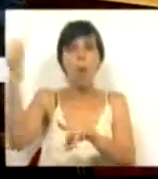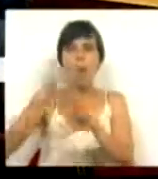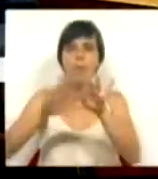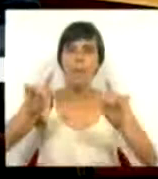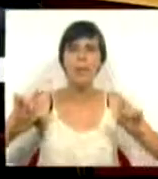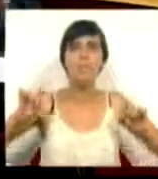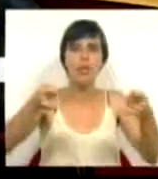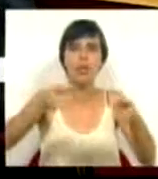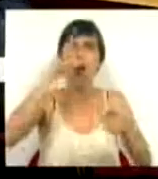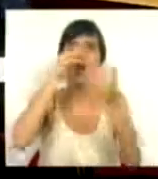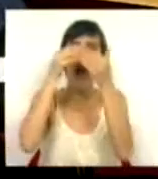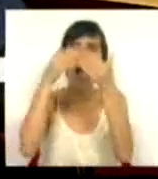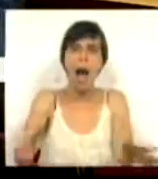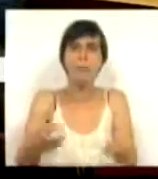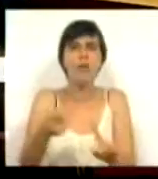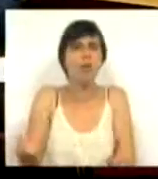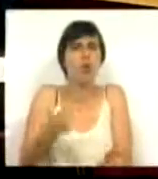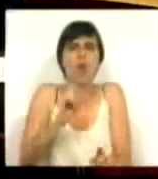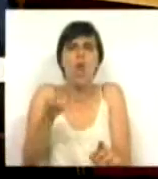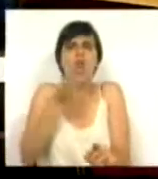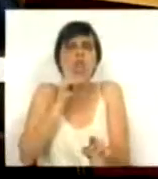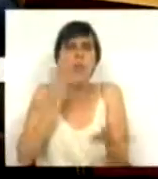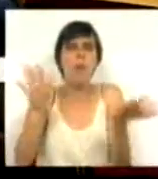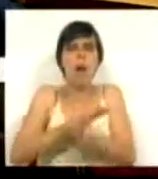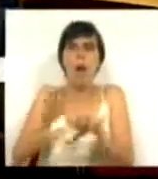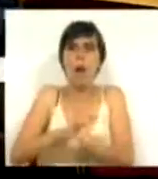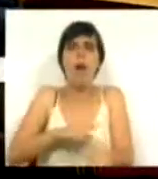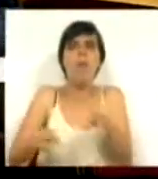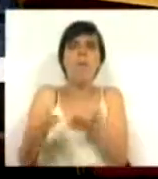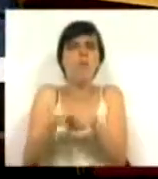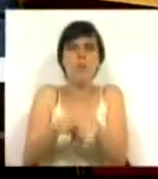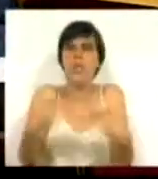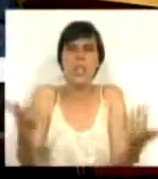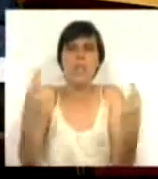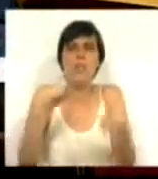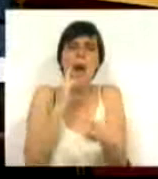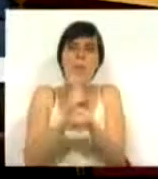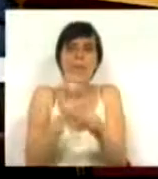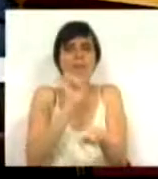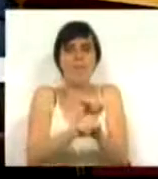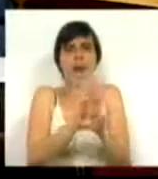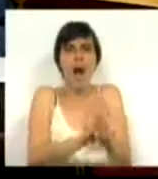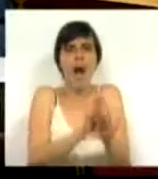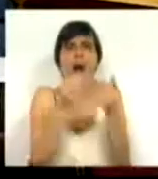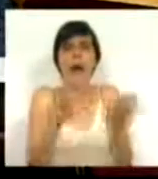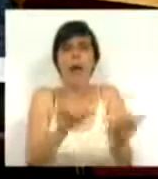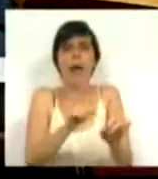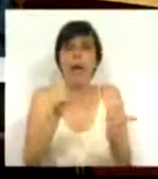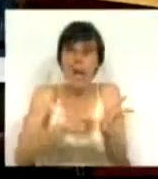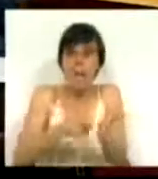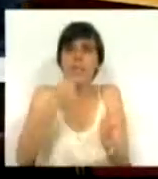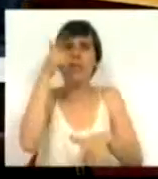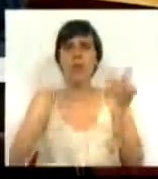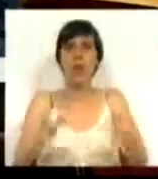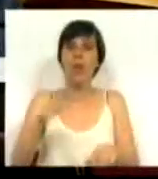pressionar o Governo para que ele o abra e não arranjar desculpas politiqueiras para manter fechado um centro que é necessário para as pessoas.